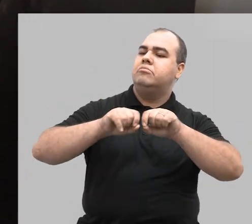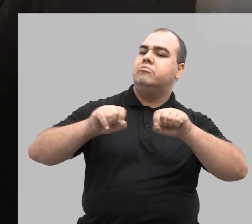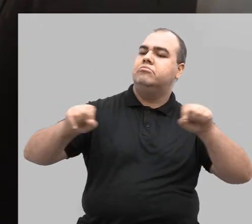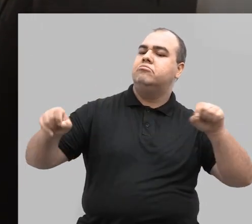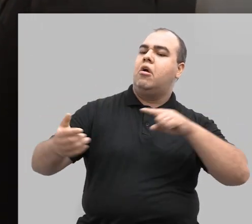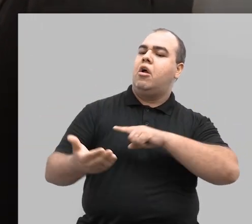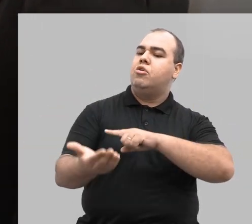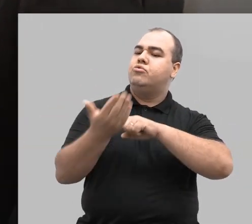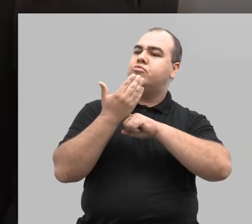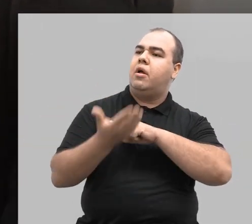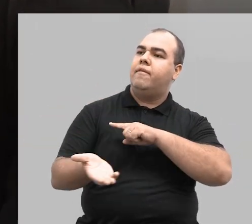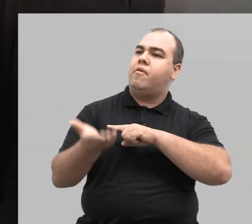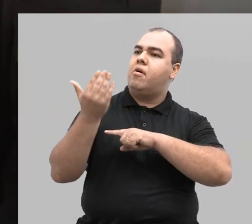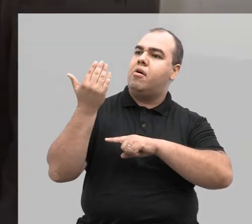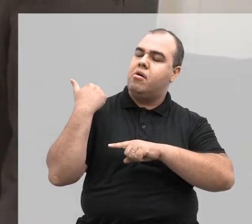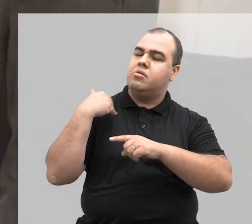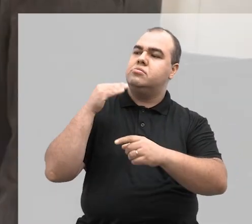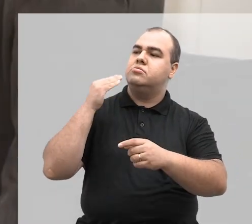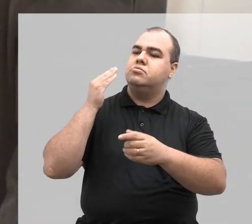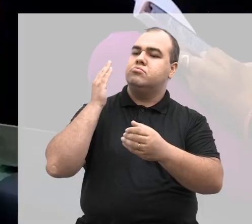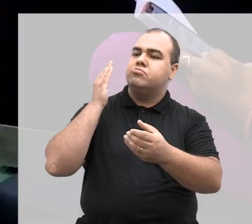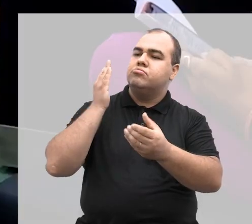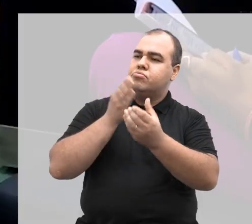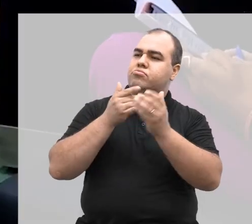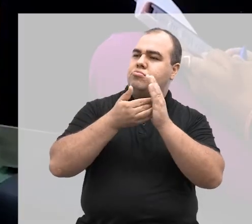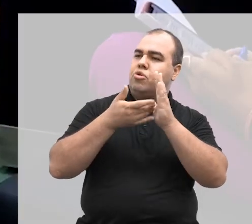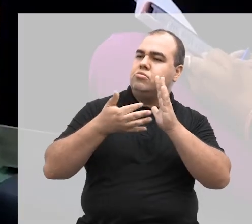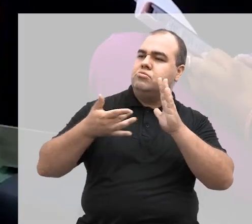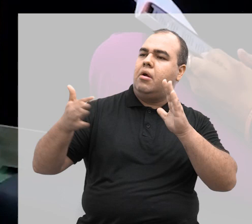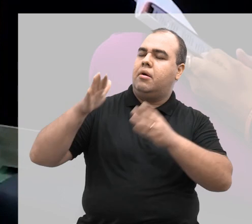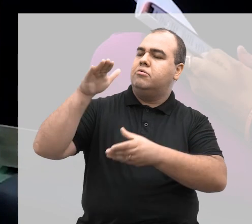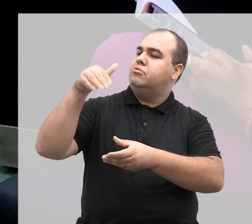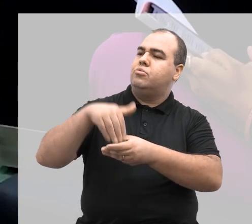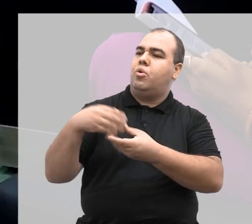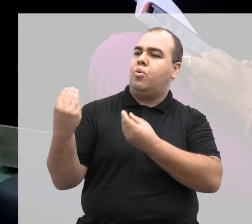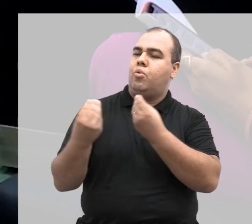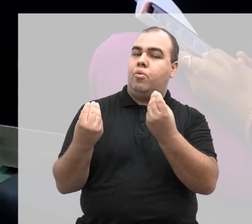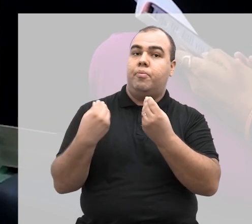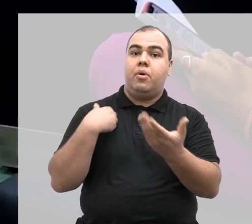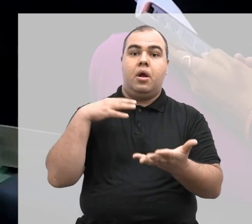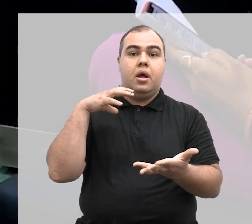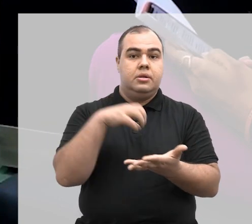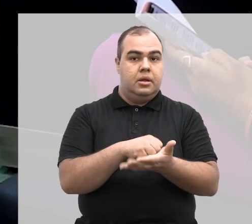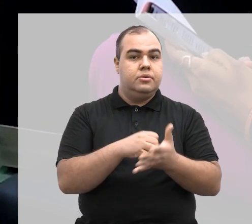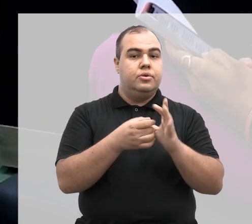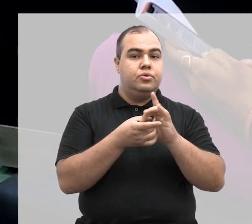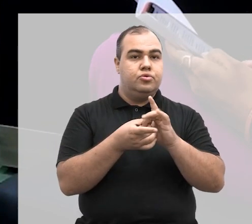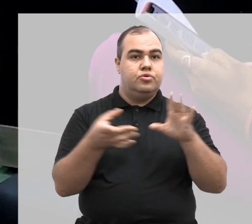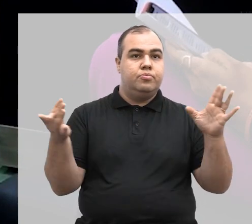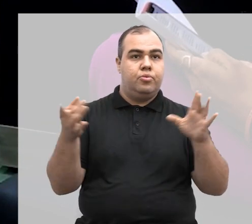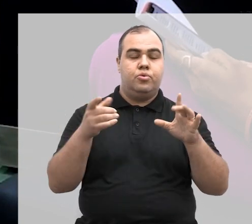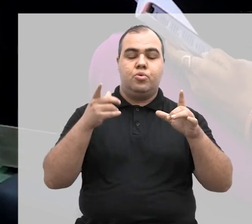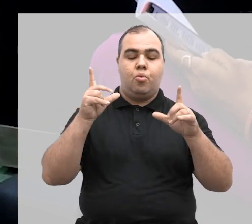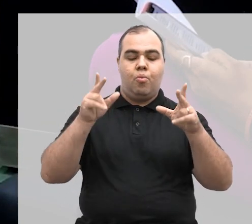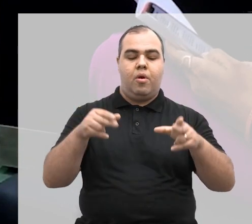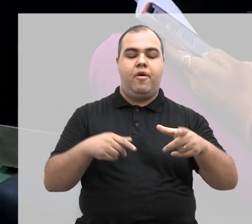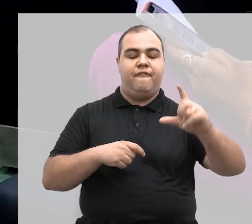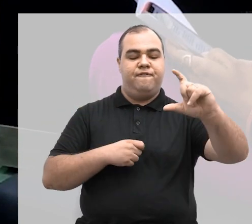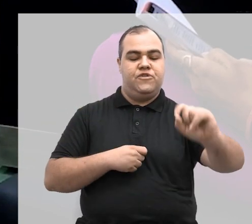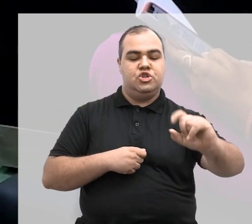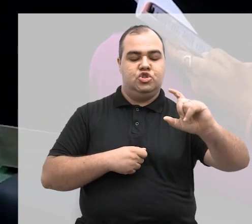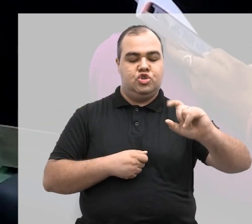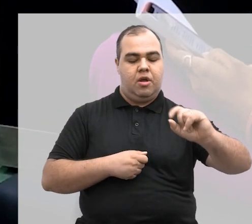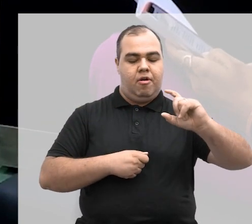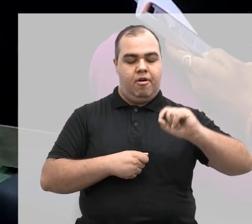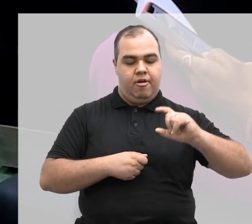ajudavam nos processos internos do tribunal? O cadastro eleitoral, antigamente, era disposto em fichários,